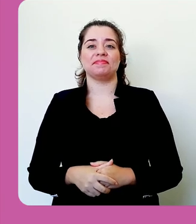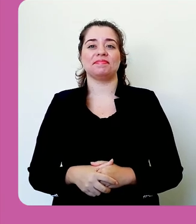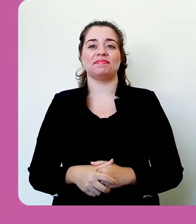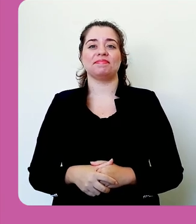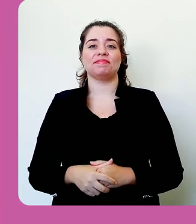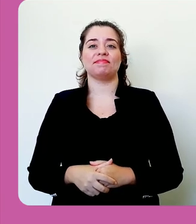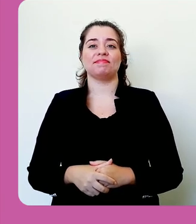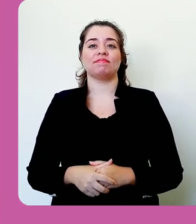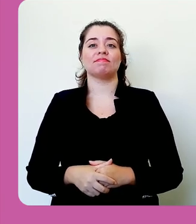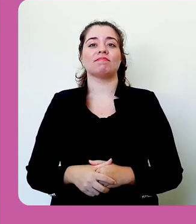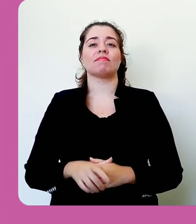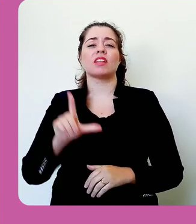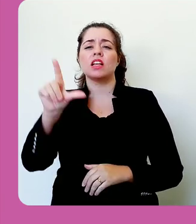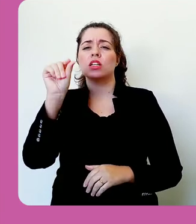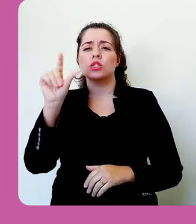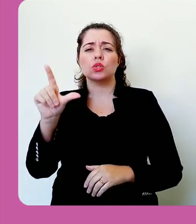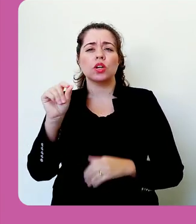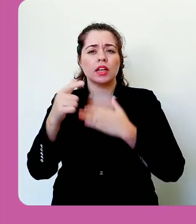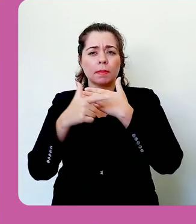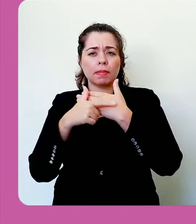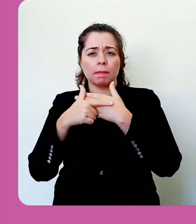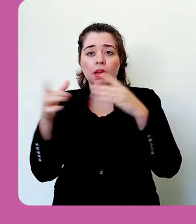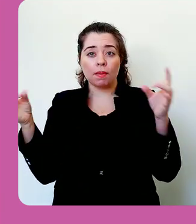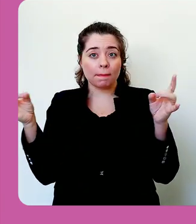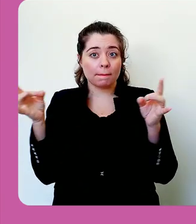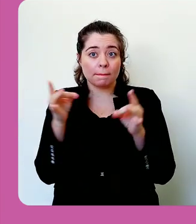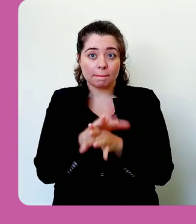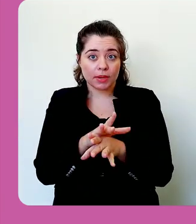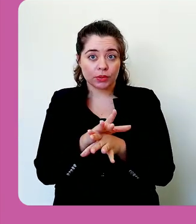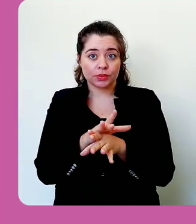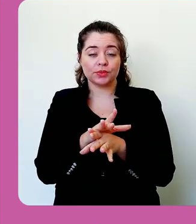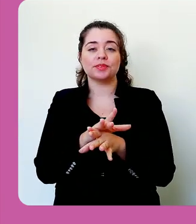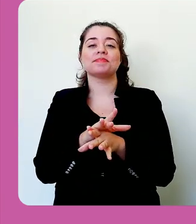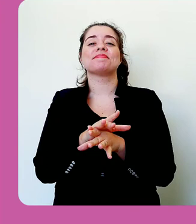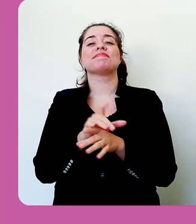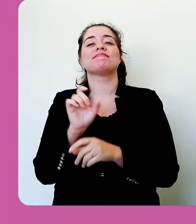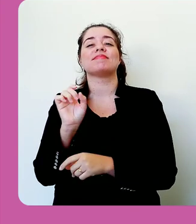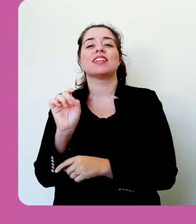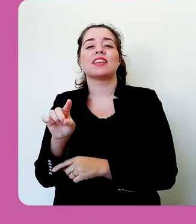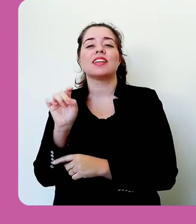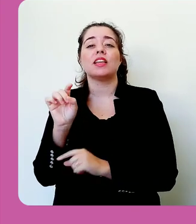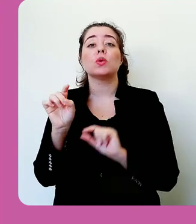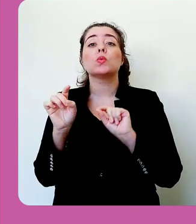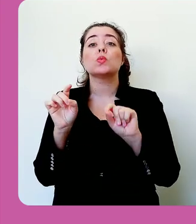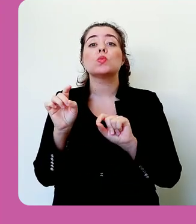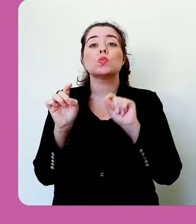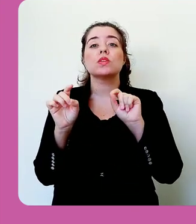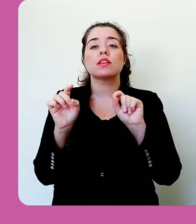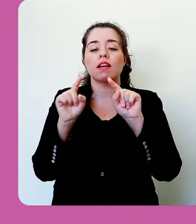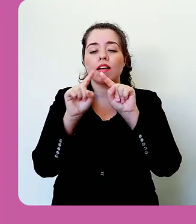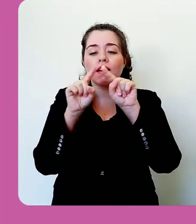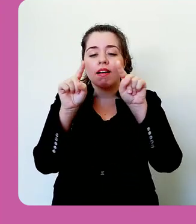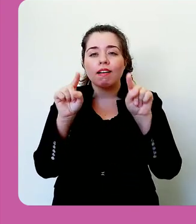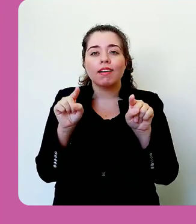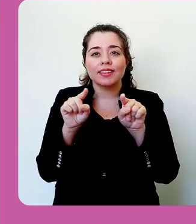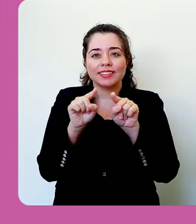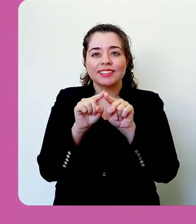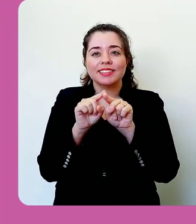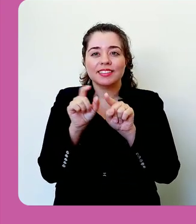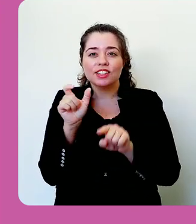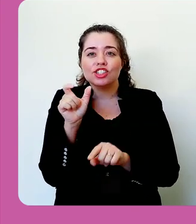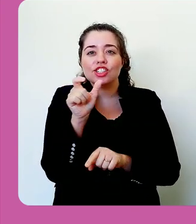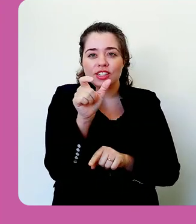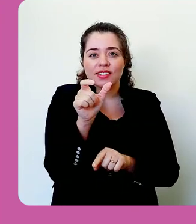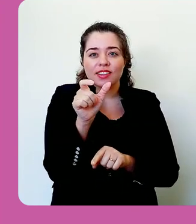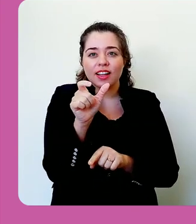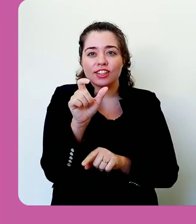seus usuários. Ao final, depois que eu escolher todos os papéis que eu quero que ele esteja associado, eu clico no ícone desse